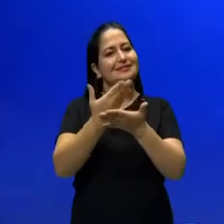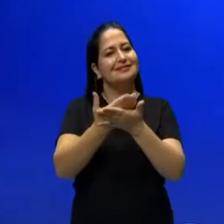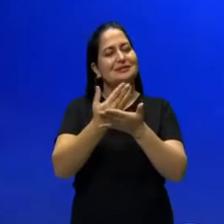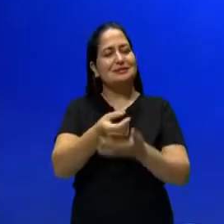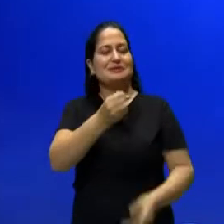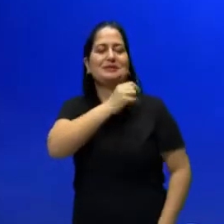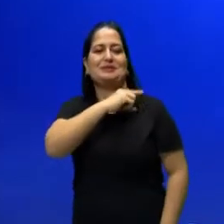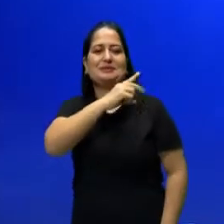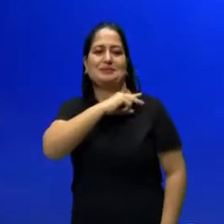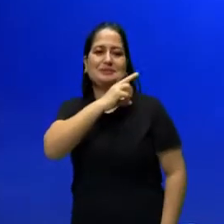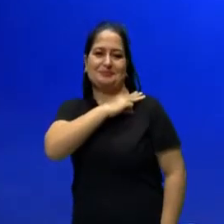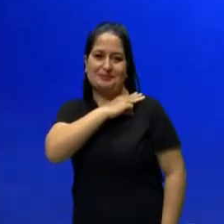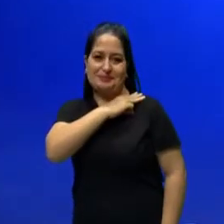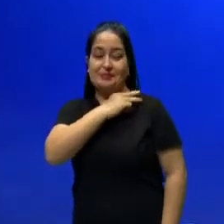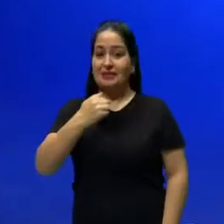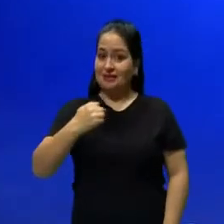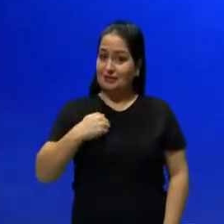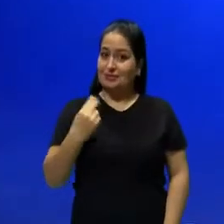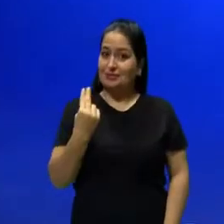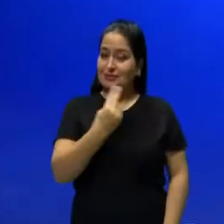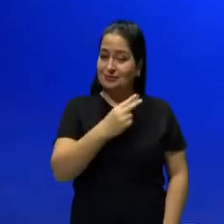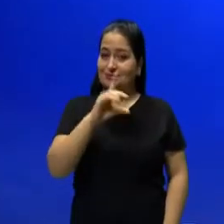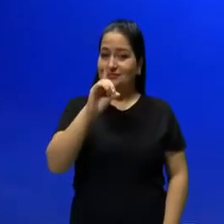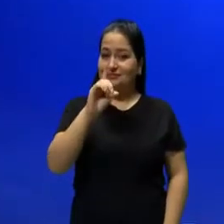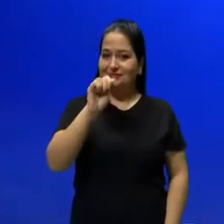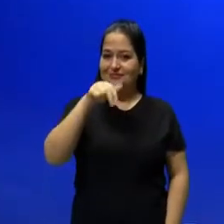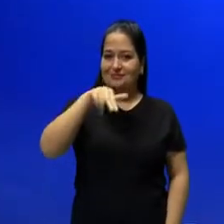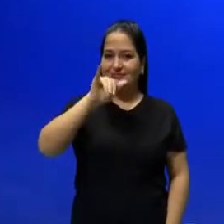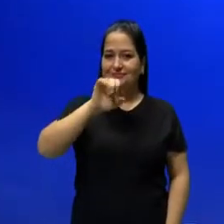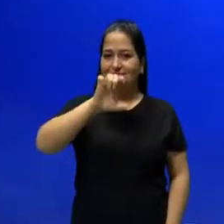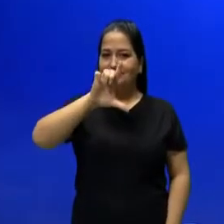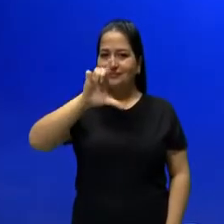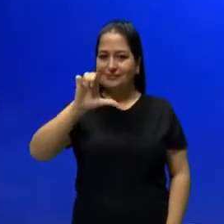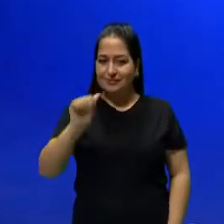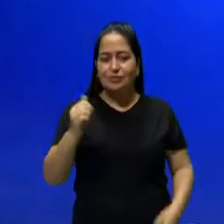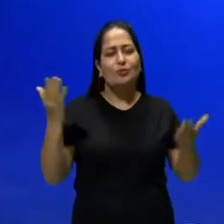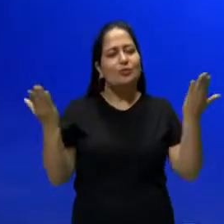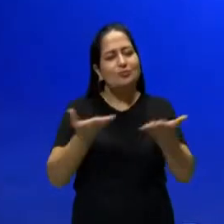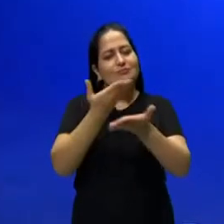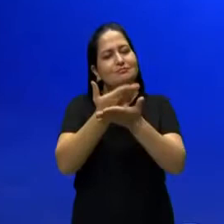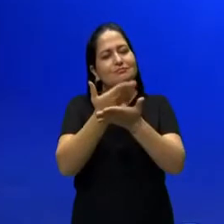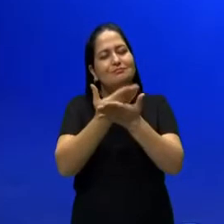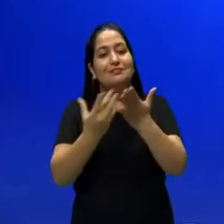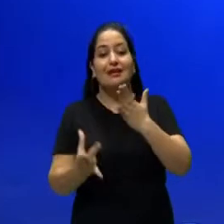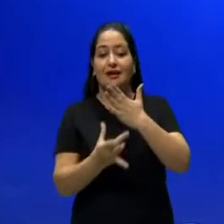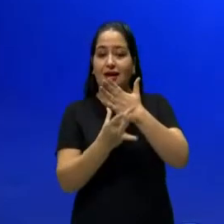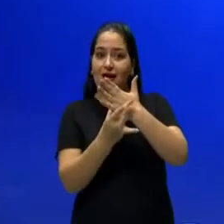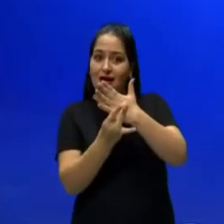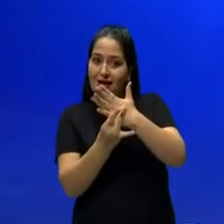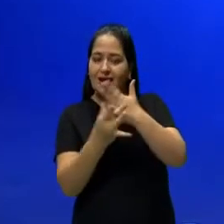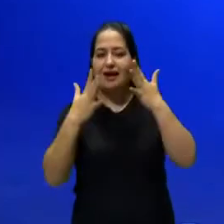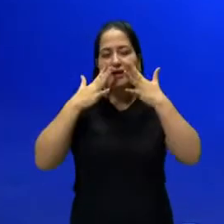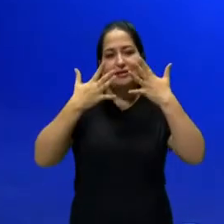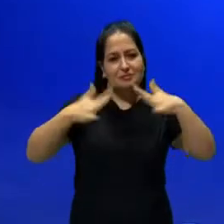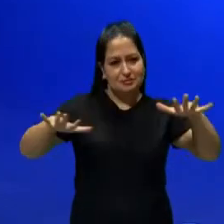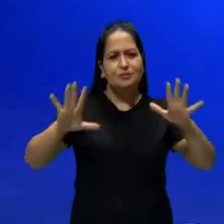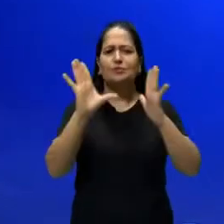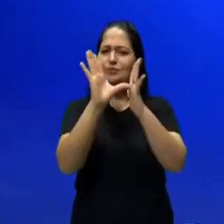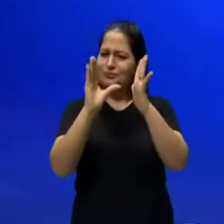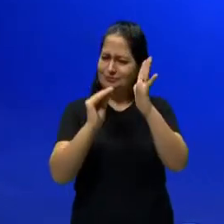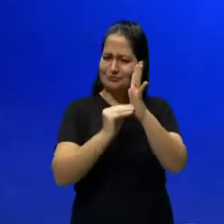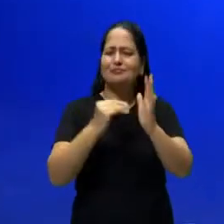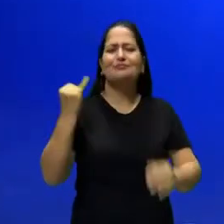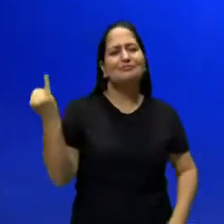Sou a professora Daniela Mesquita e na aula de hoje estudaremos sobre Realismo e Naturalismo, conteúdo importante